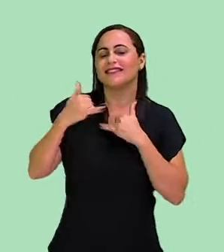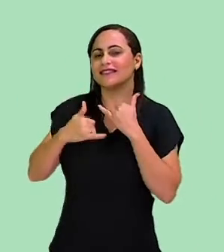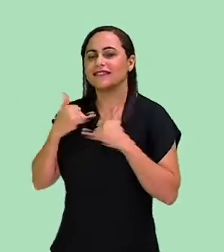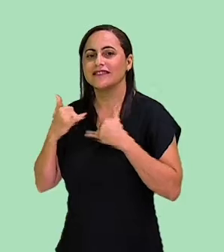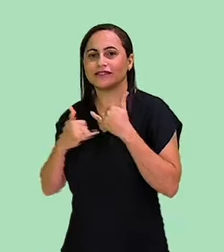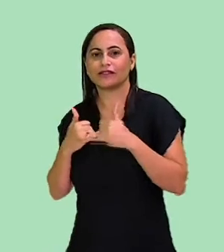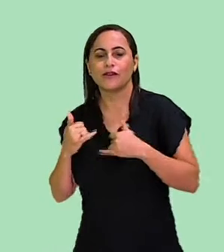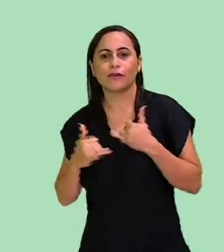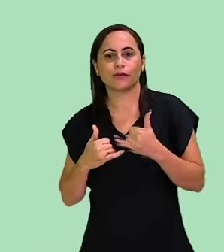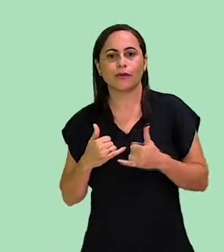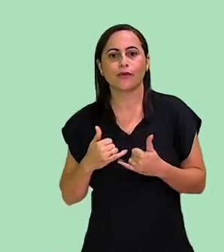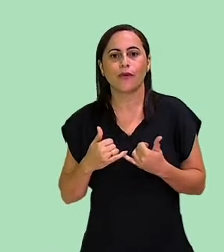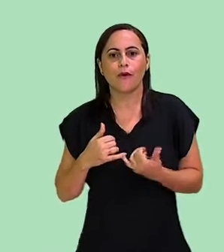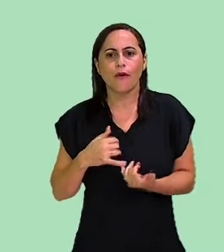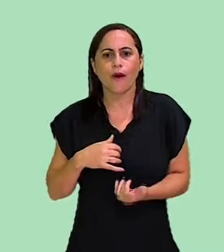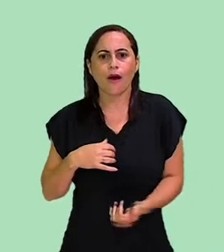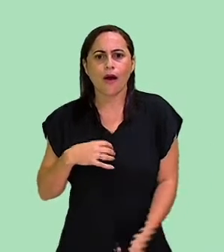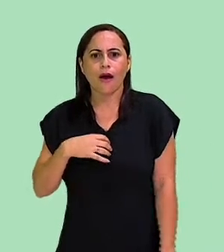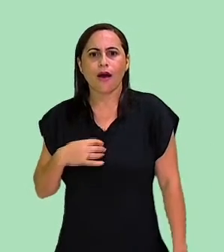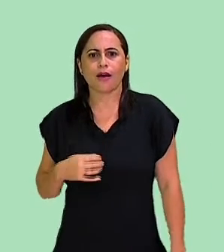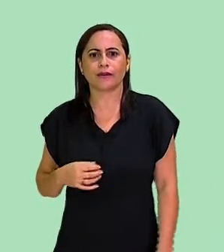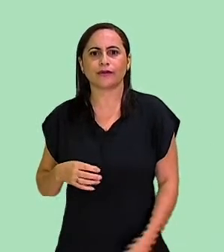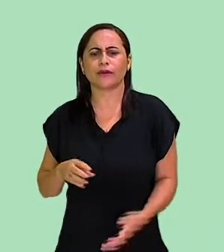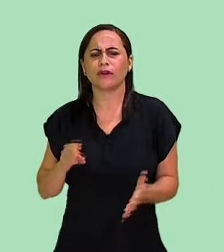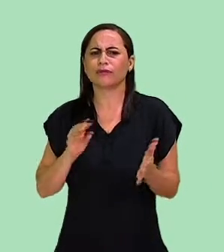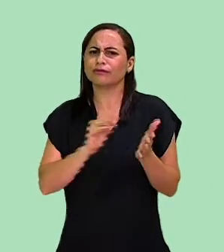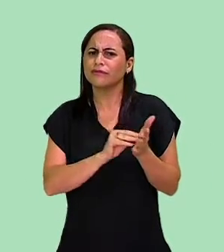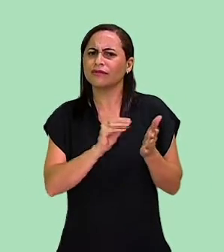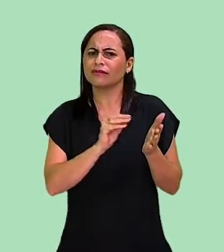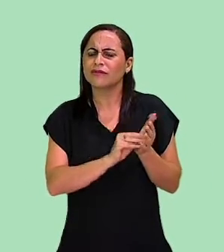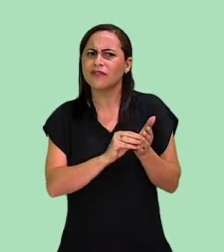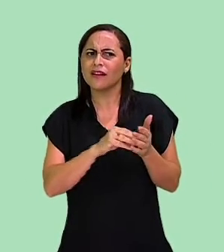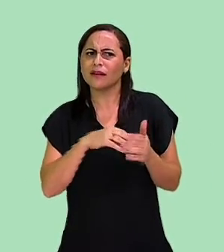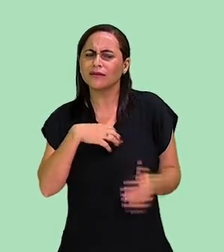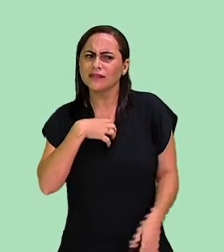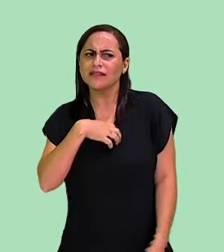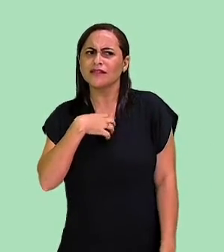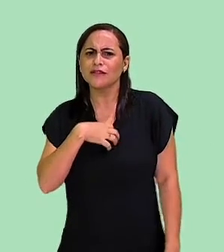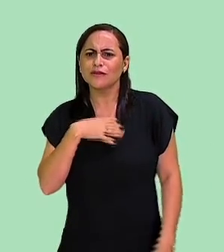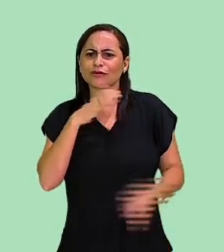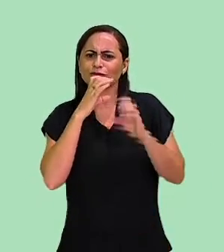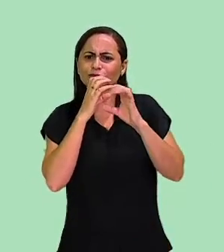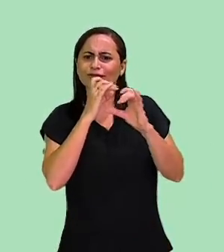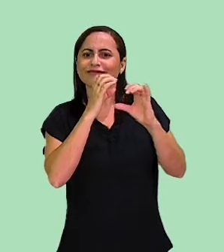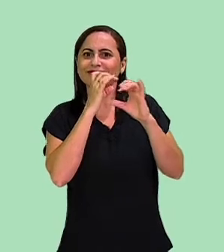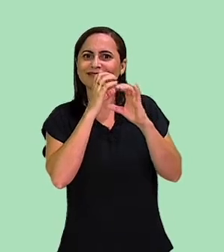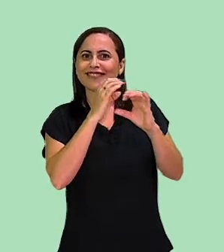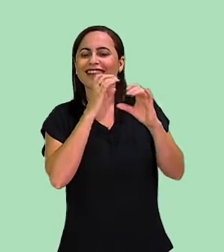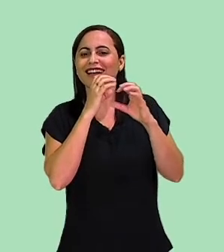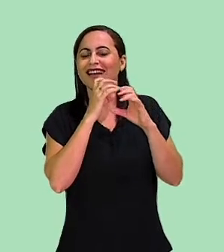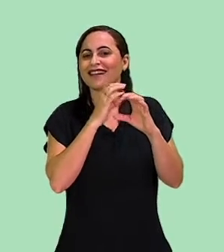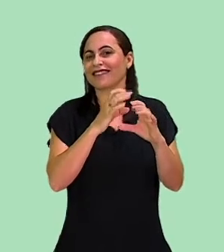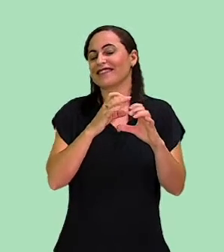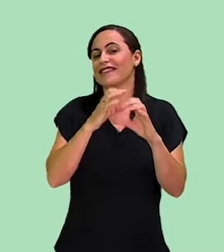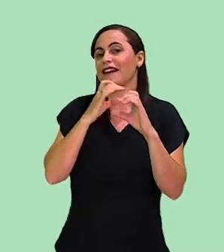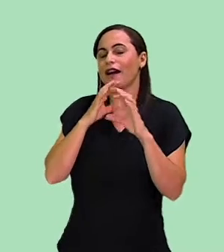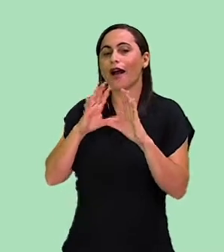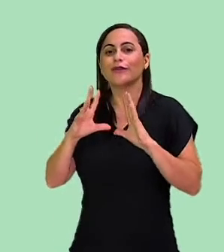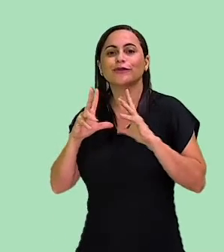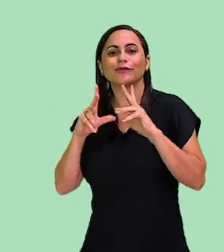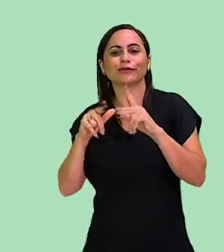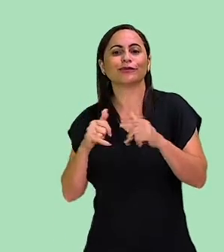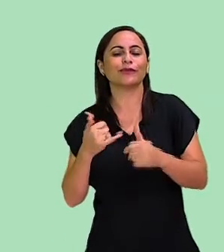Sentiu faltar da flauta Só assobiar E toda brincadeira